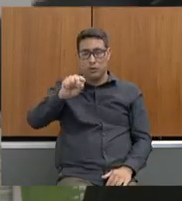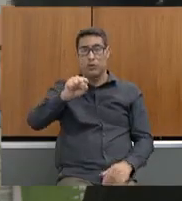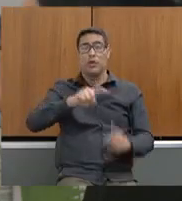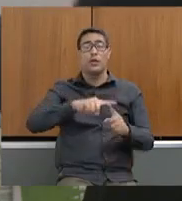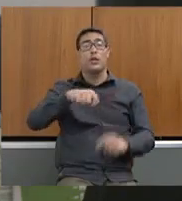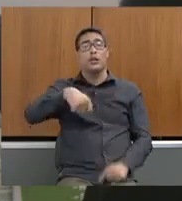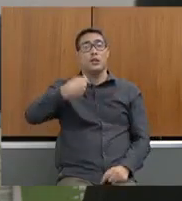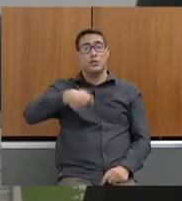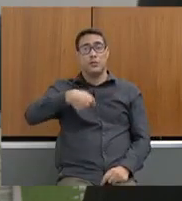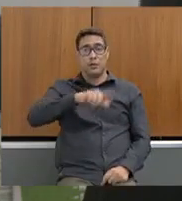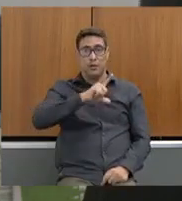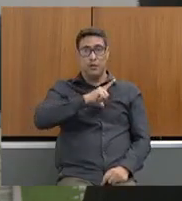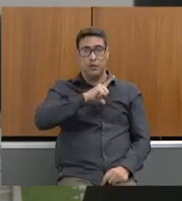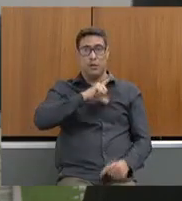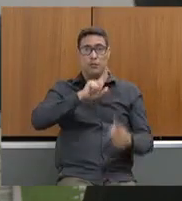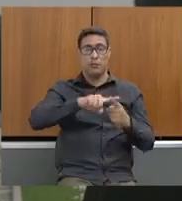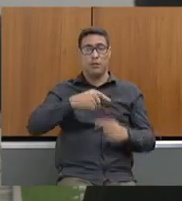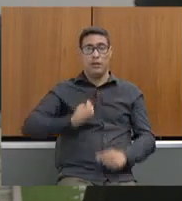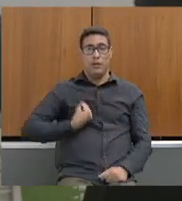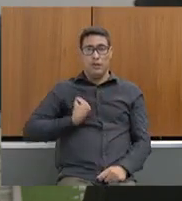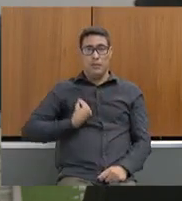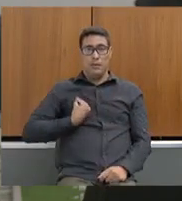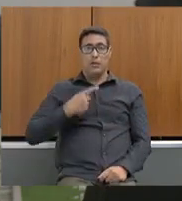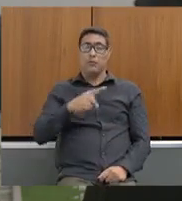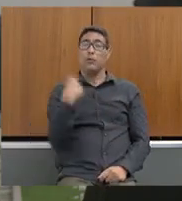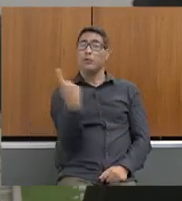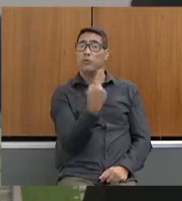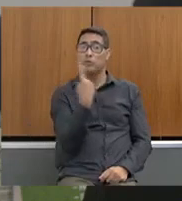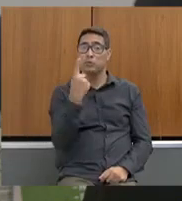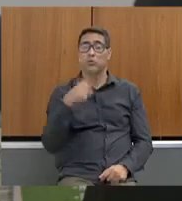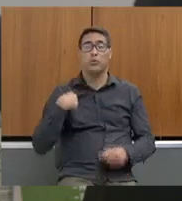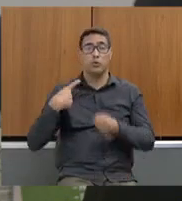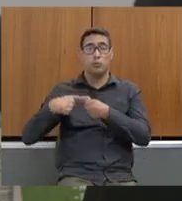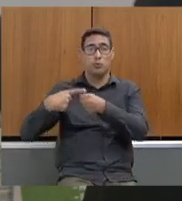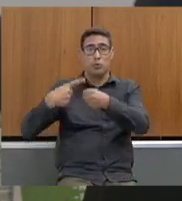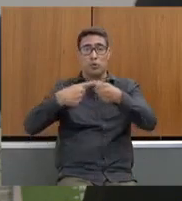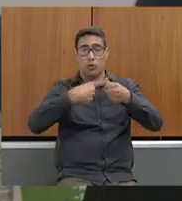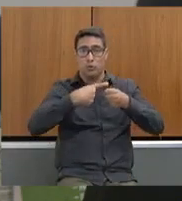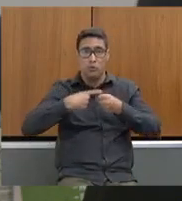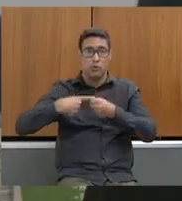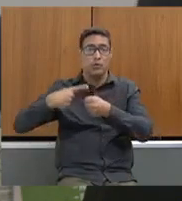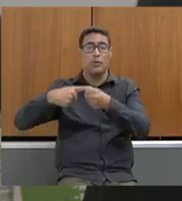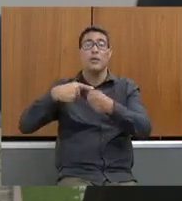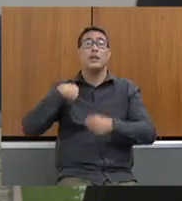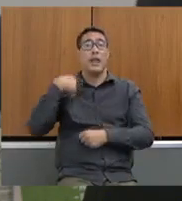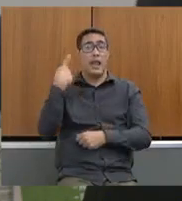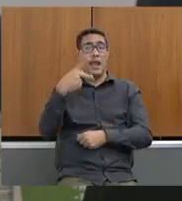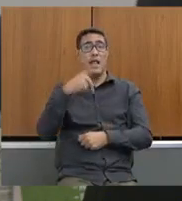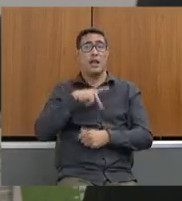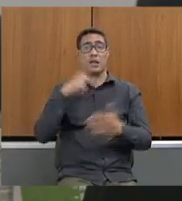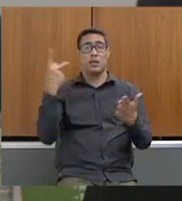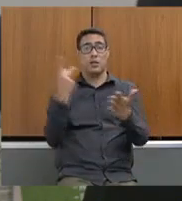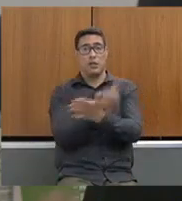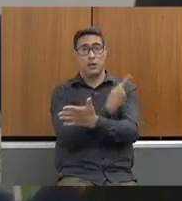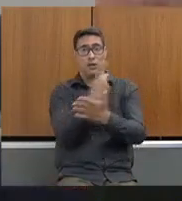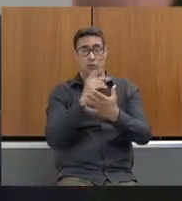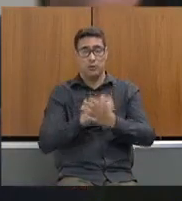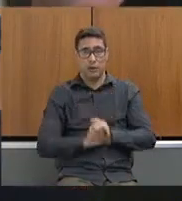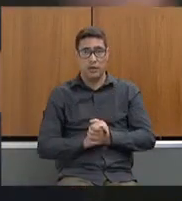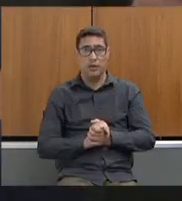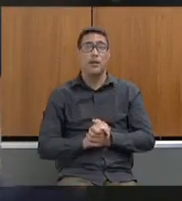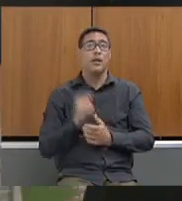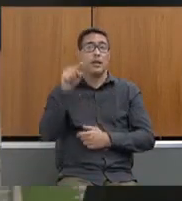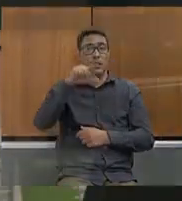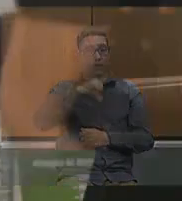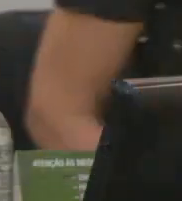Nós precisamos da participação de todos os municípios, da interação dos municípios, que é lá que acontece, é lá que